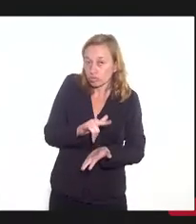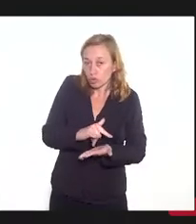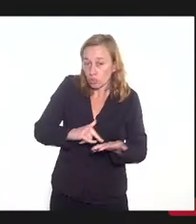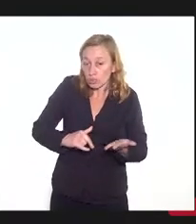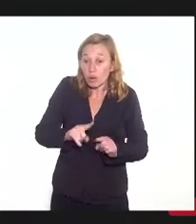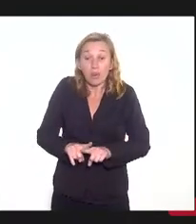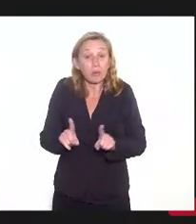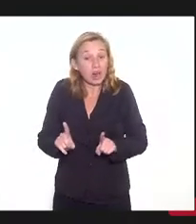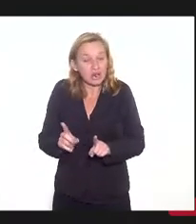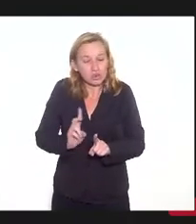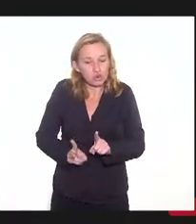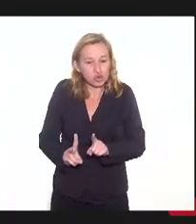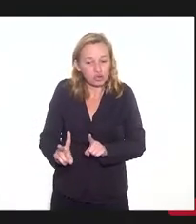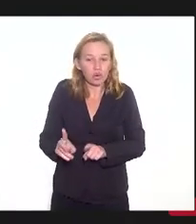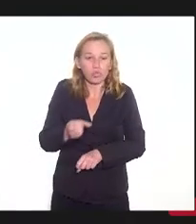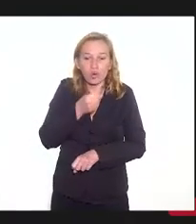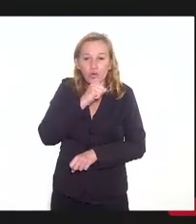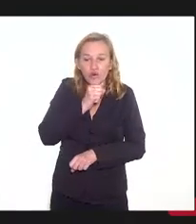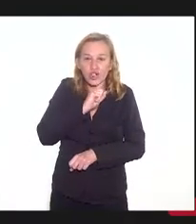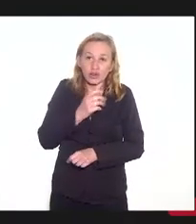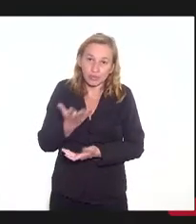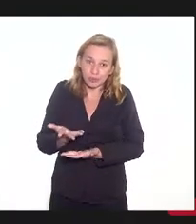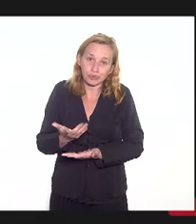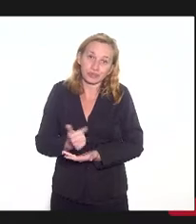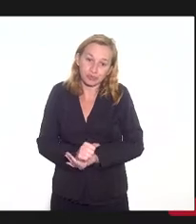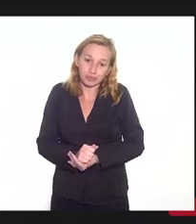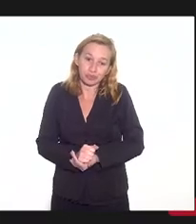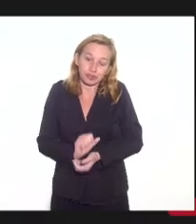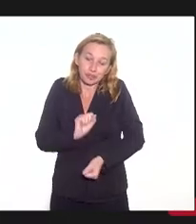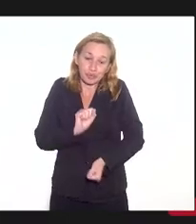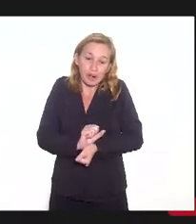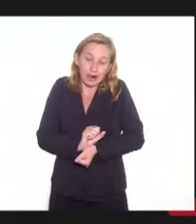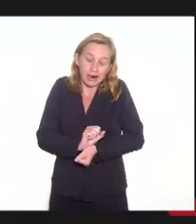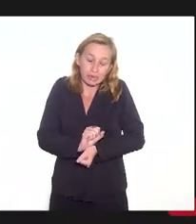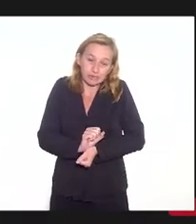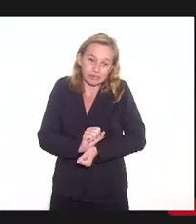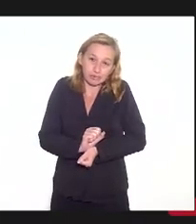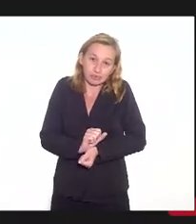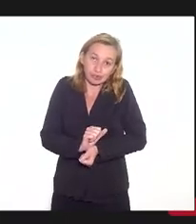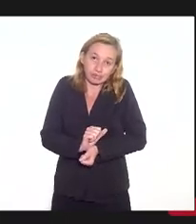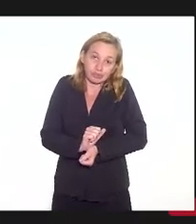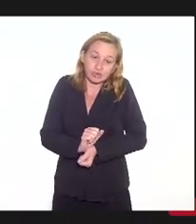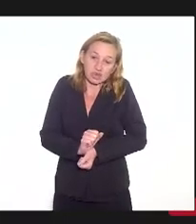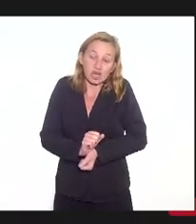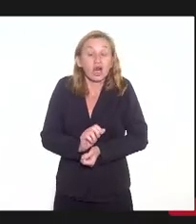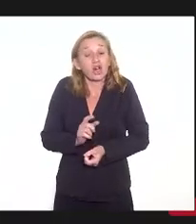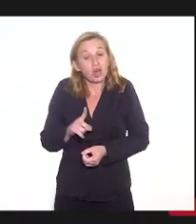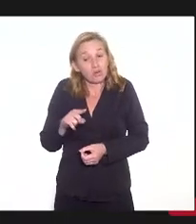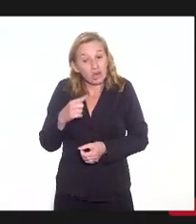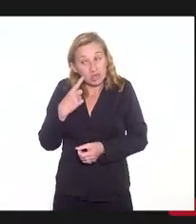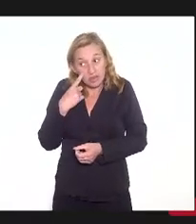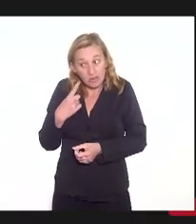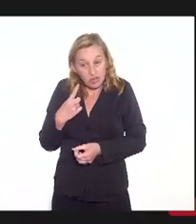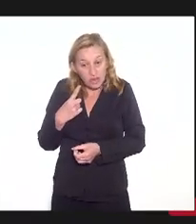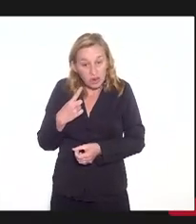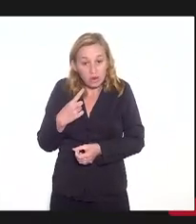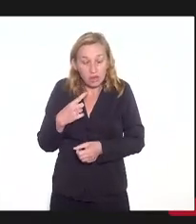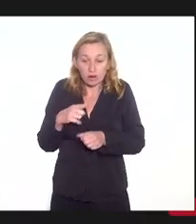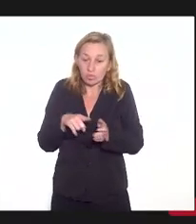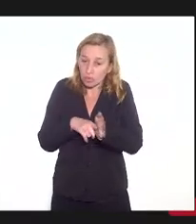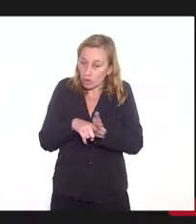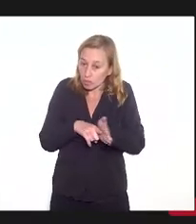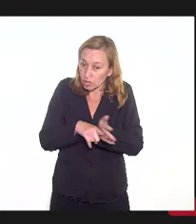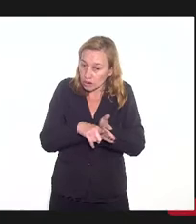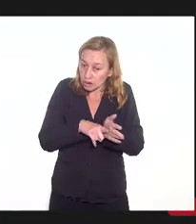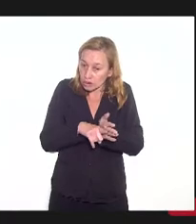mas continuamos com o serviço da dívida suspenso. Eu vou até fazer uma consulta formal à procuradoria